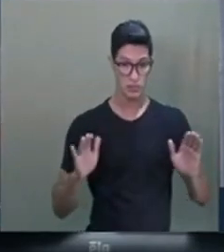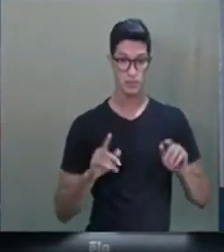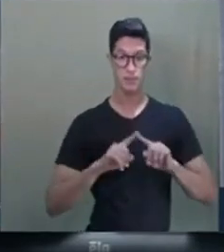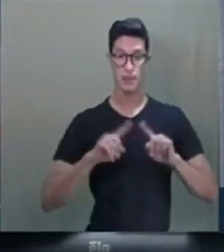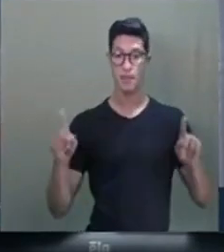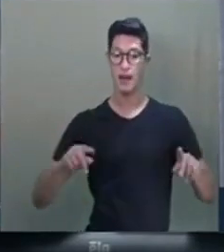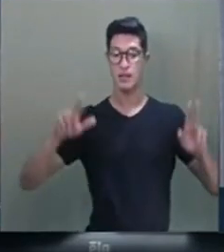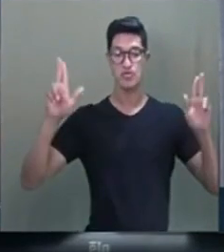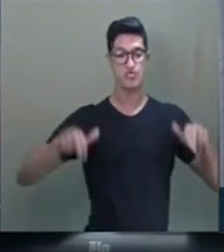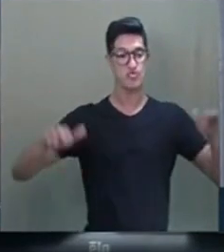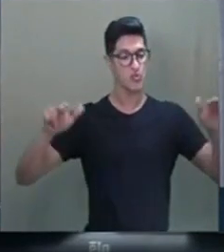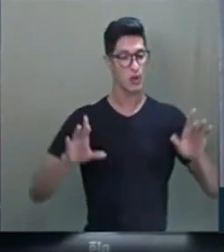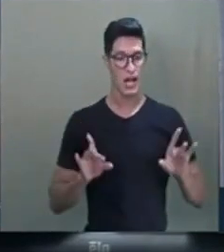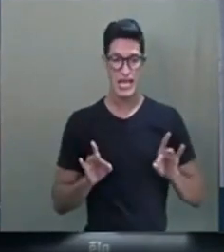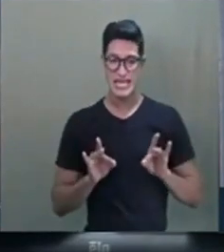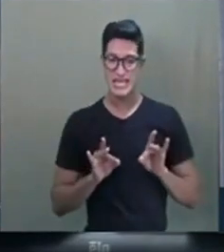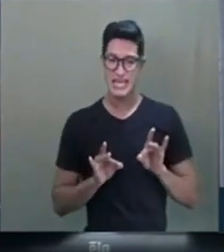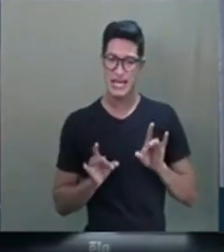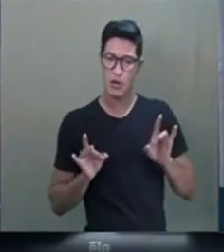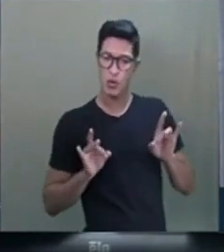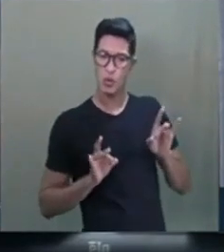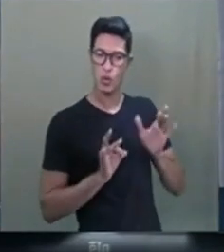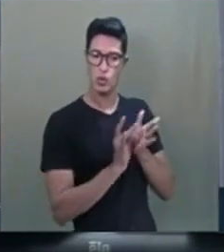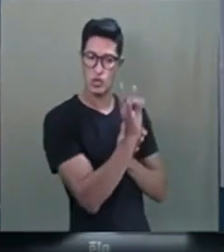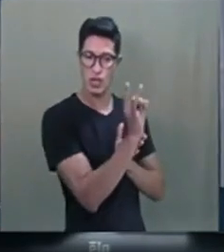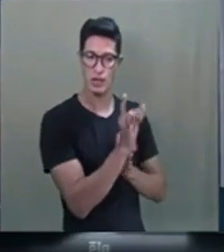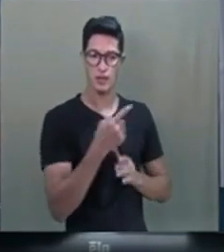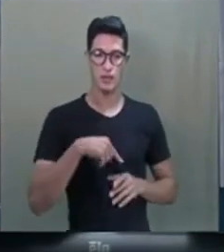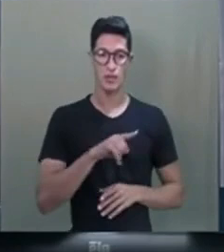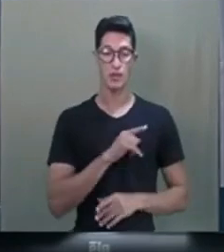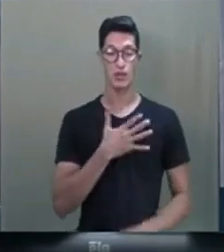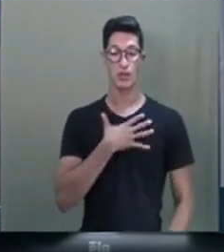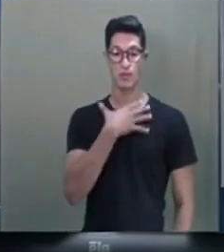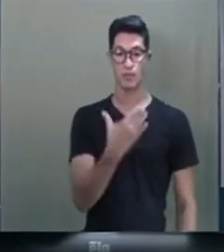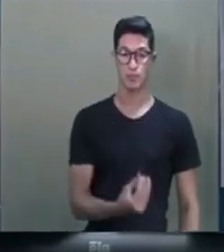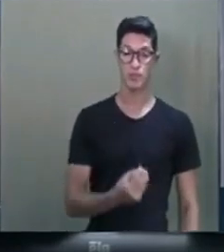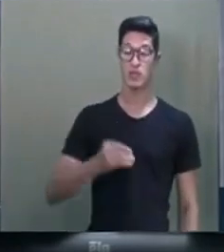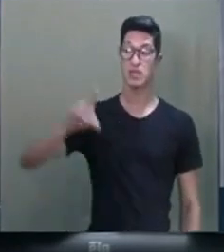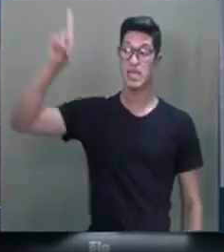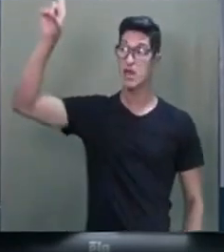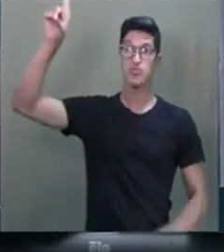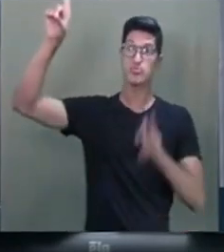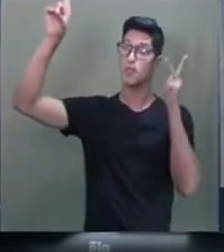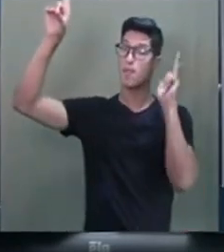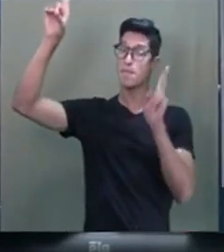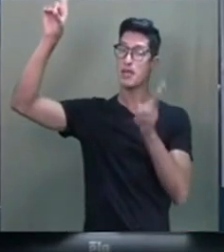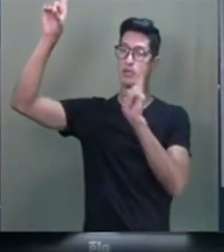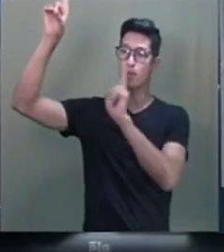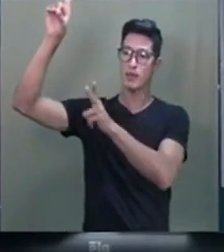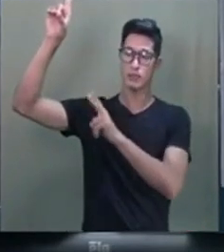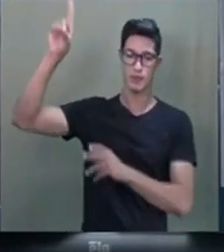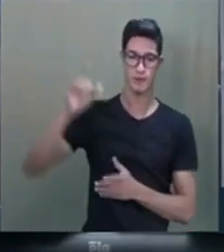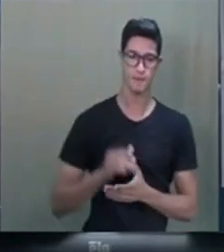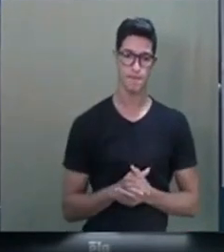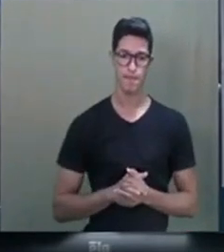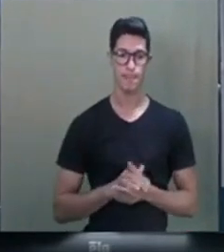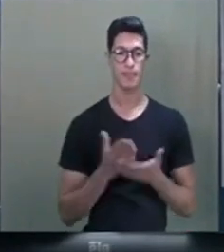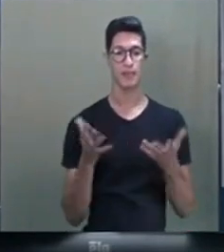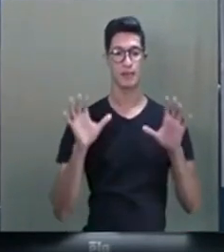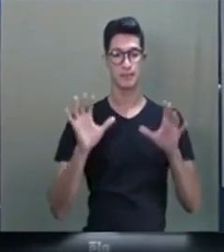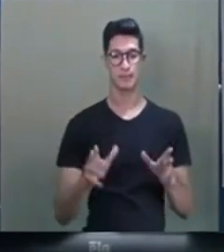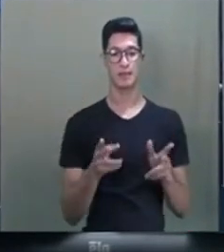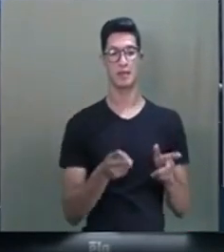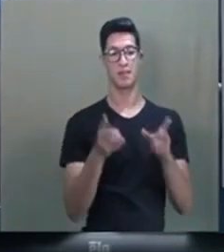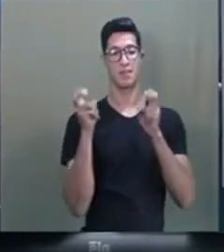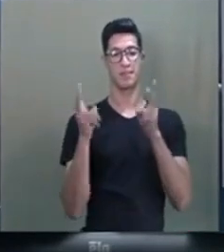mas jamais seremos inimigos, porque nós somos filhos do mesmo Deus, nós somos irmãos. Então, essa